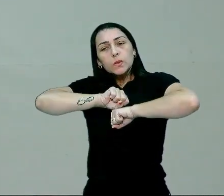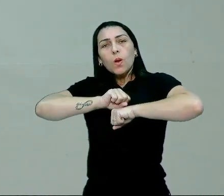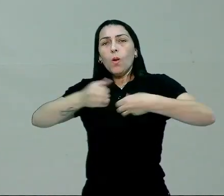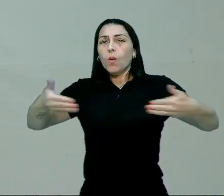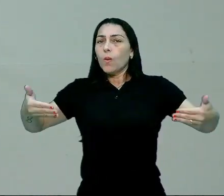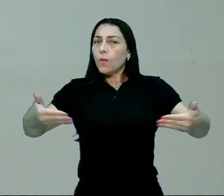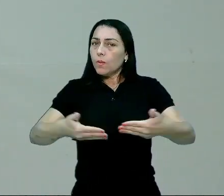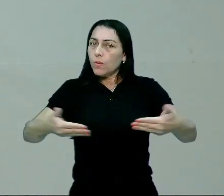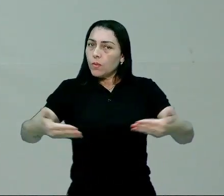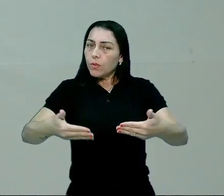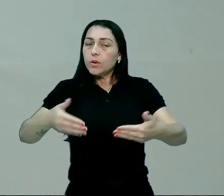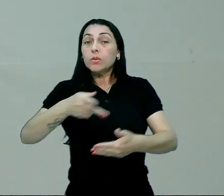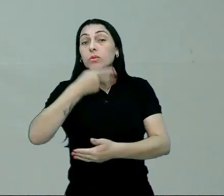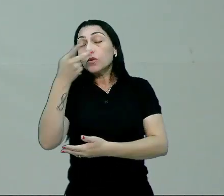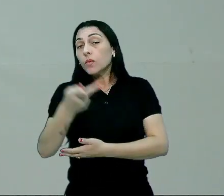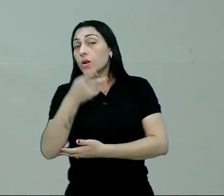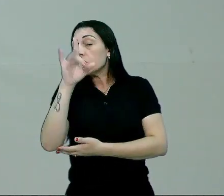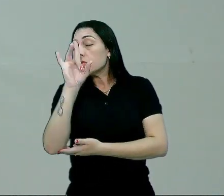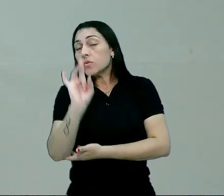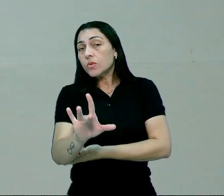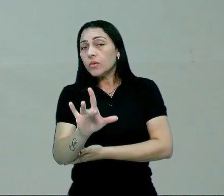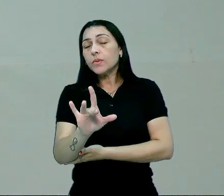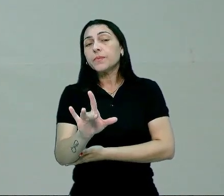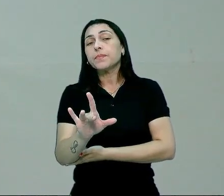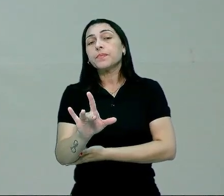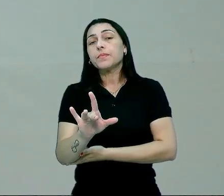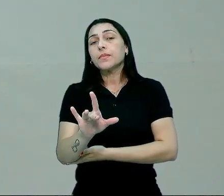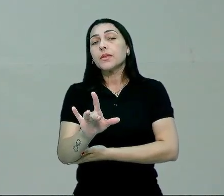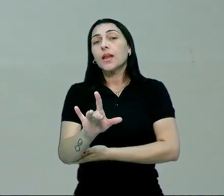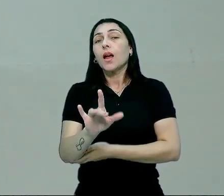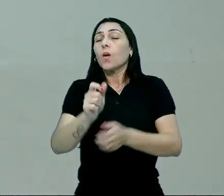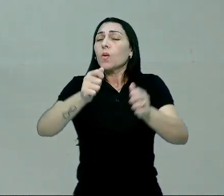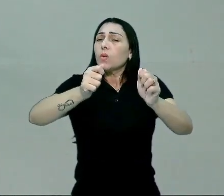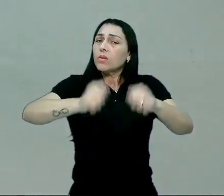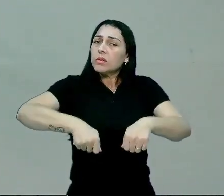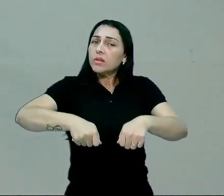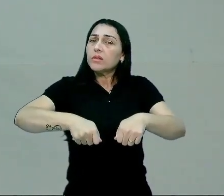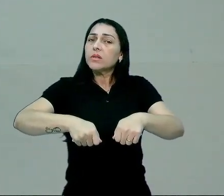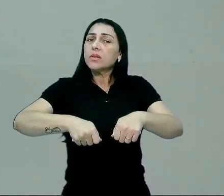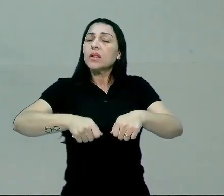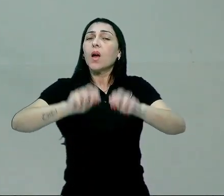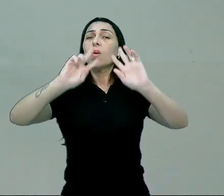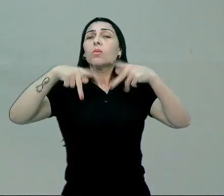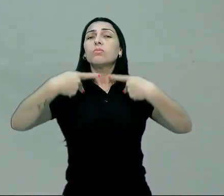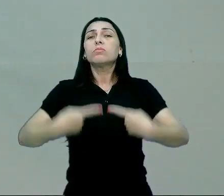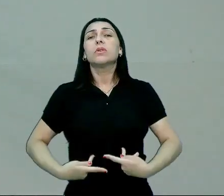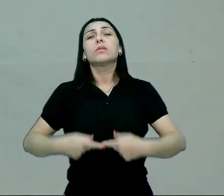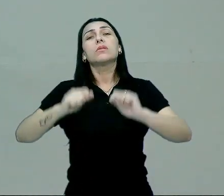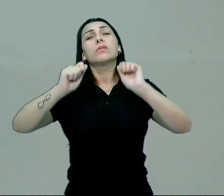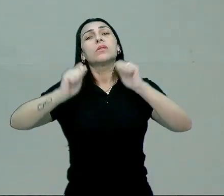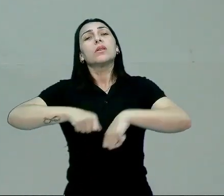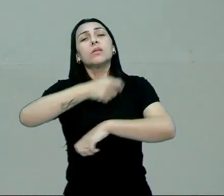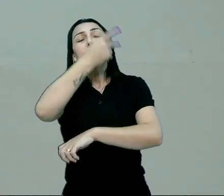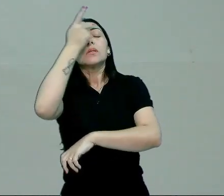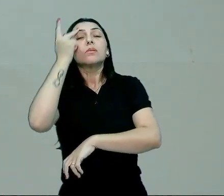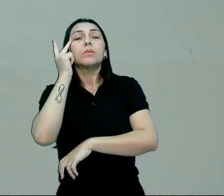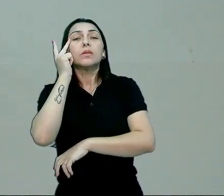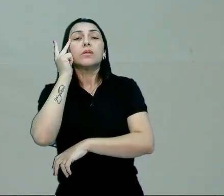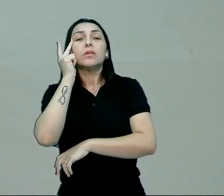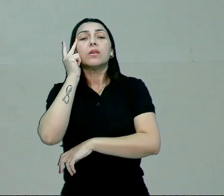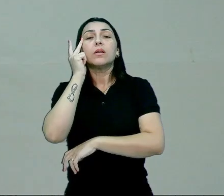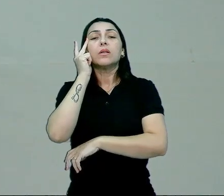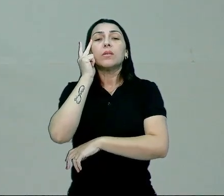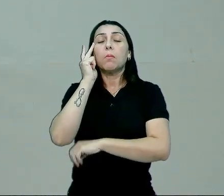dias atuais, eu não estou falando somente daquela condição sub-humana, daquela condição em que as pessoas,